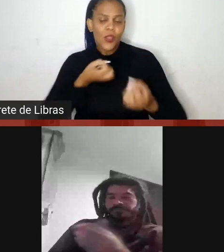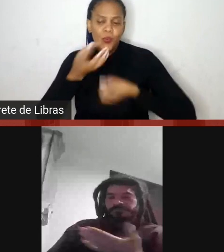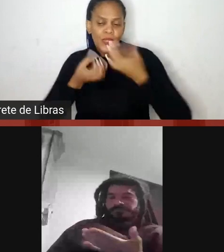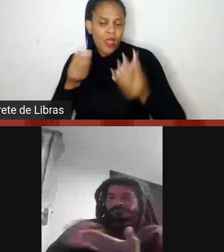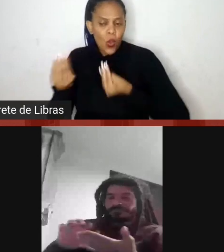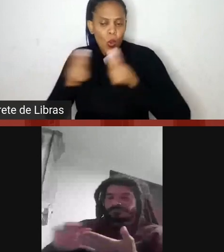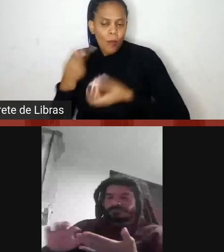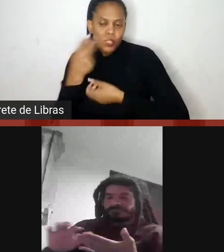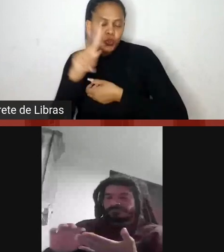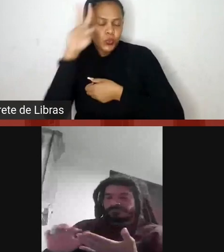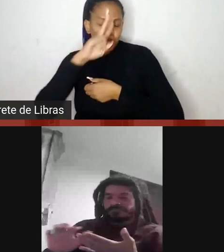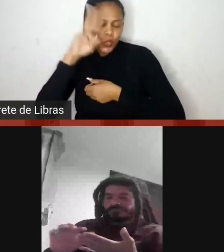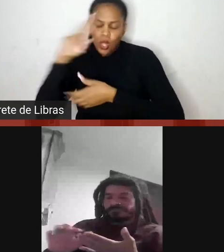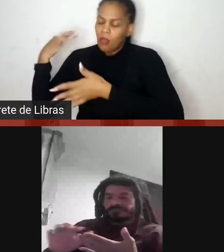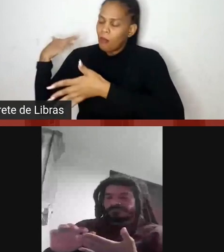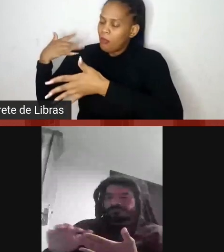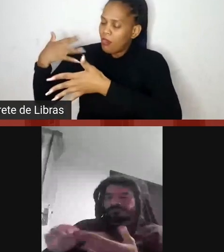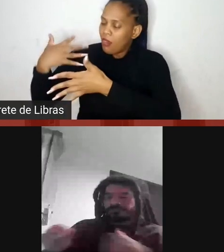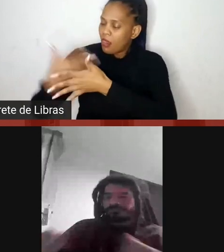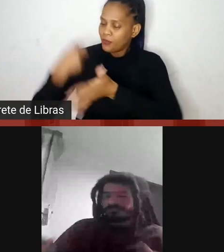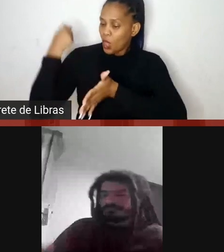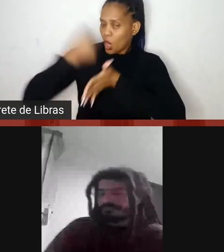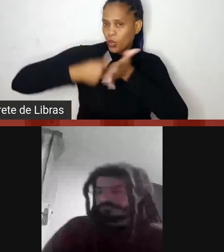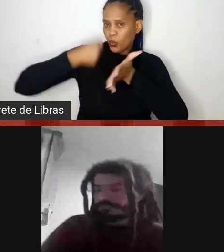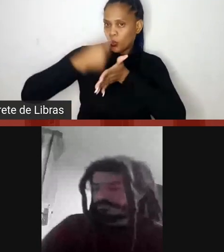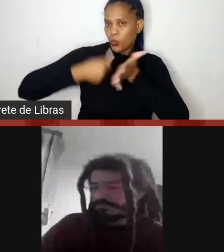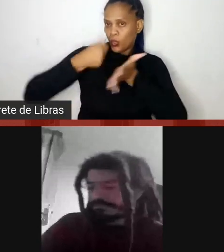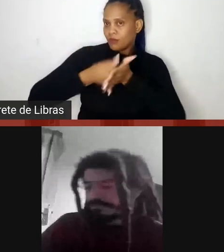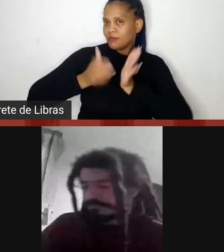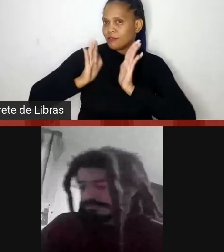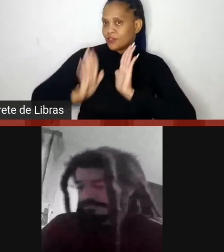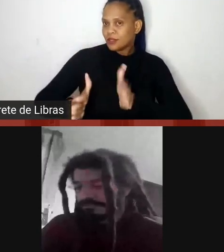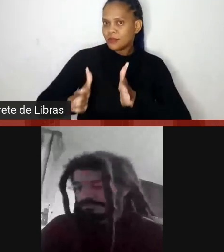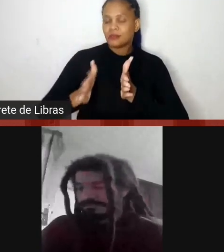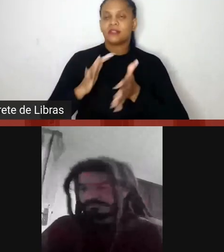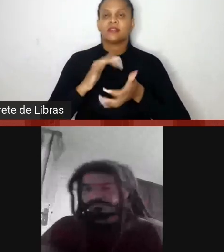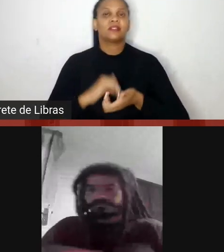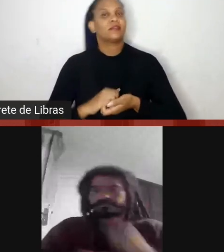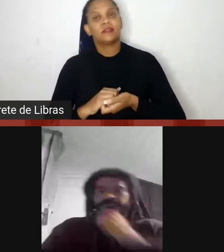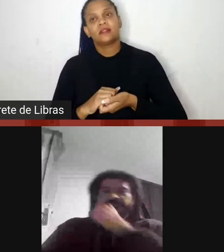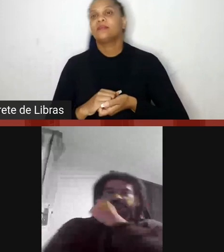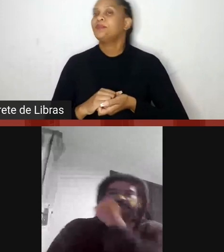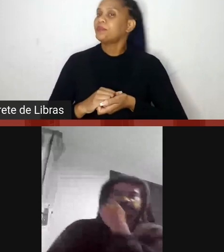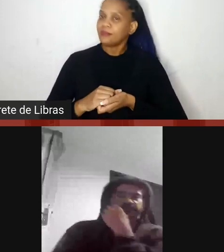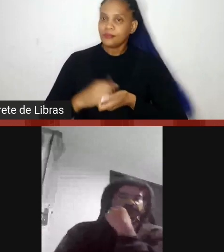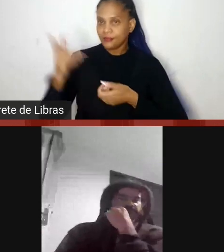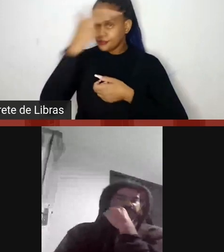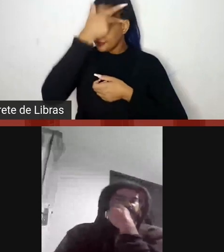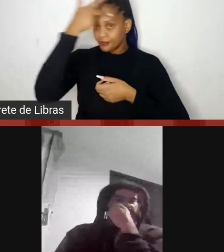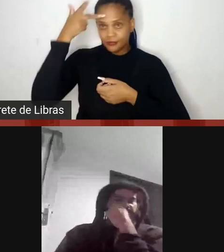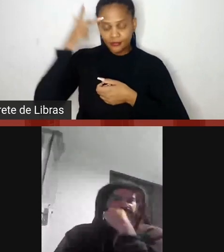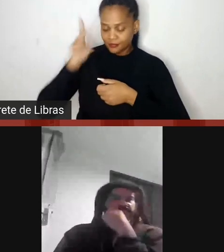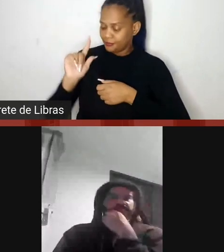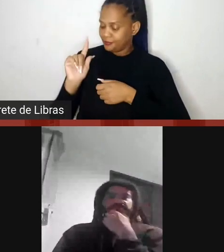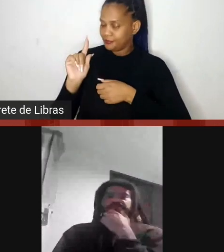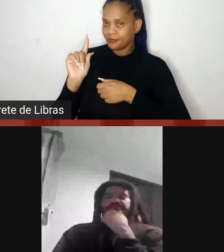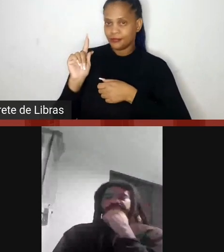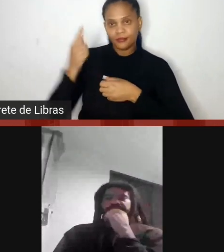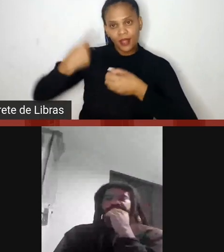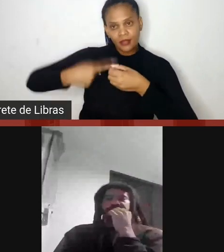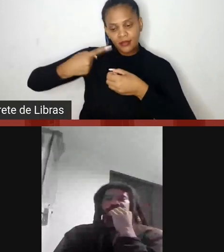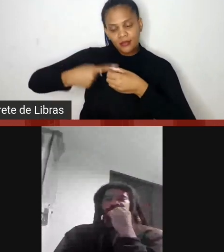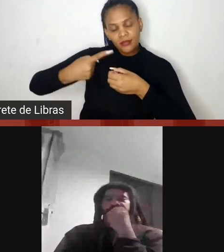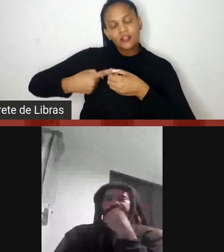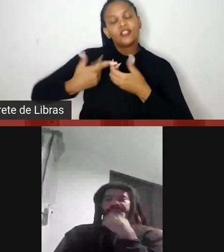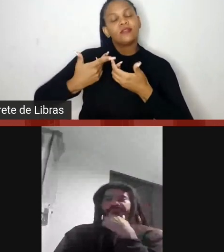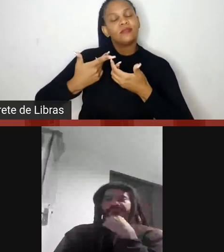processo de luta que você tem construído cotidianamente aqui na cidade de Goiás, e que isso representa, sem dúvida, toda a luta